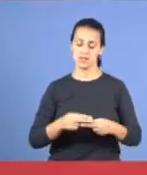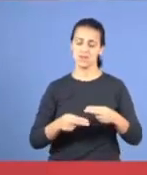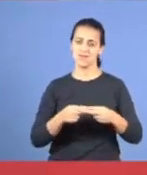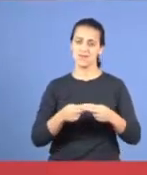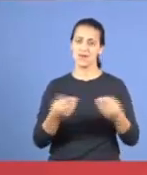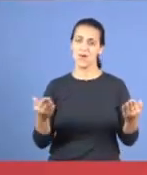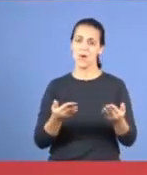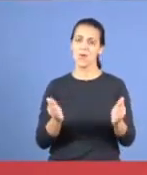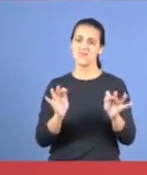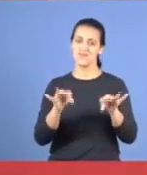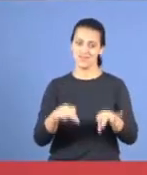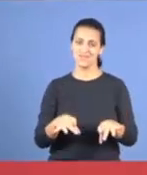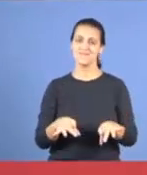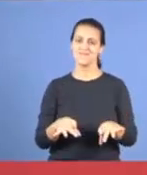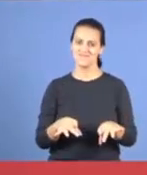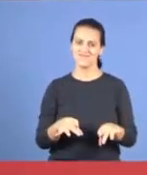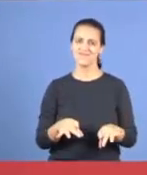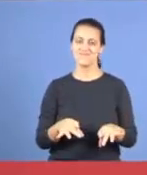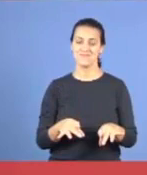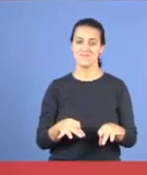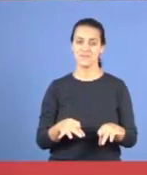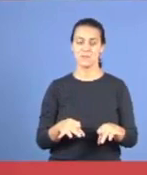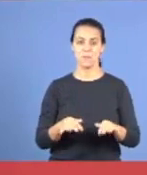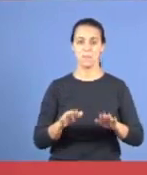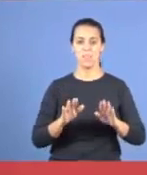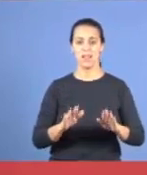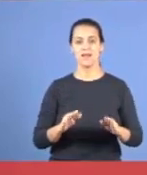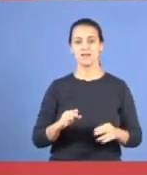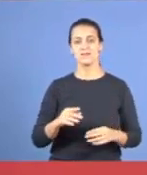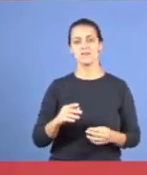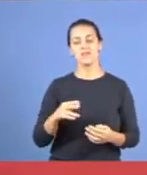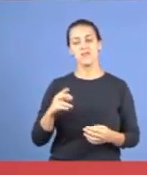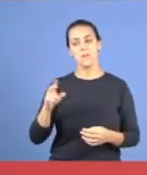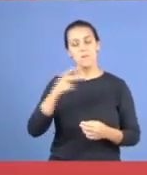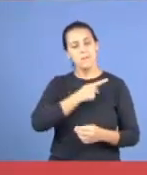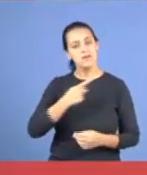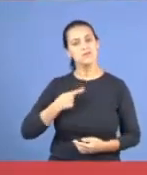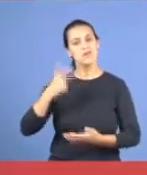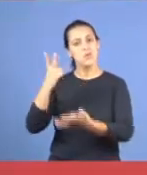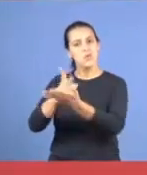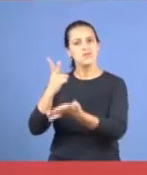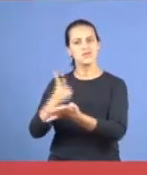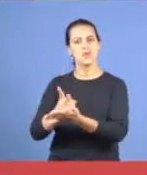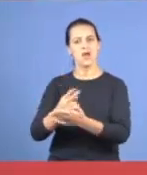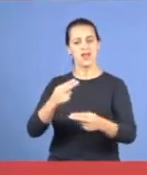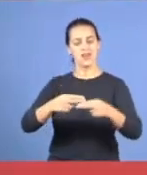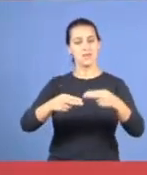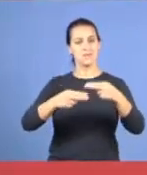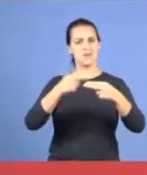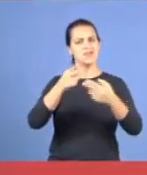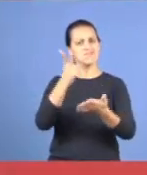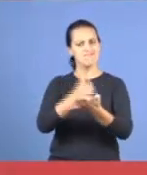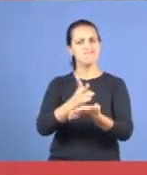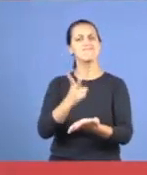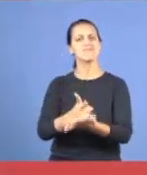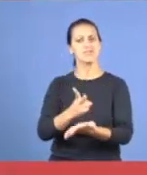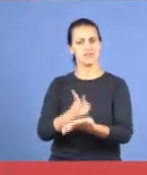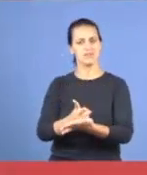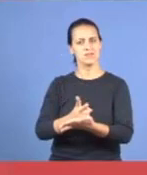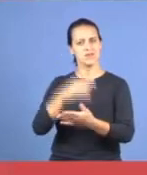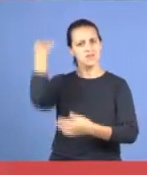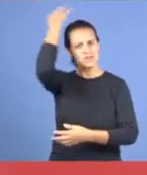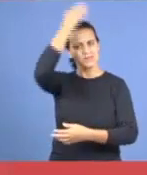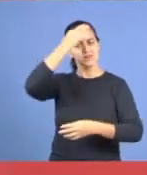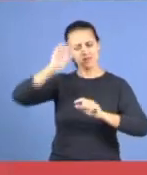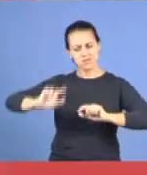O ensino vai continuar, os pastores vão continuar, Neemias não morreu não, a operação do Espírito Santo, vai continuar